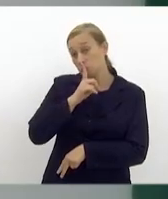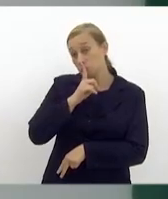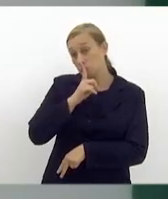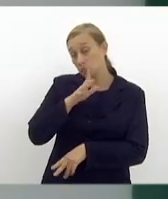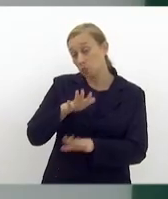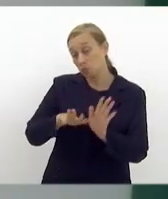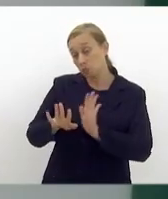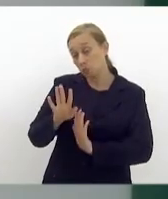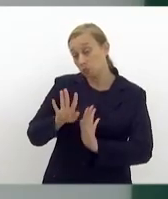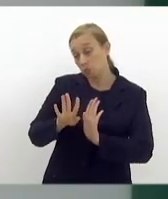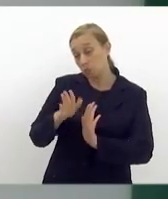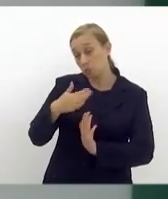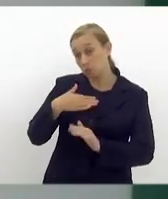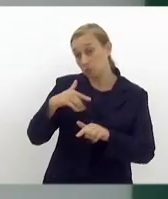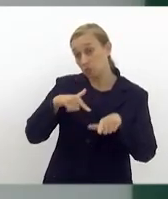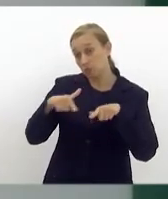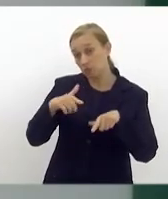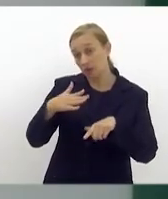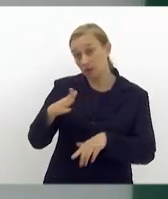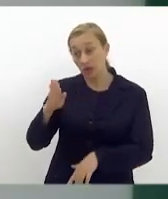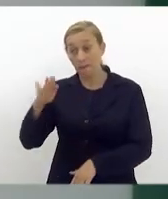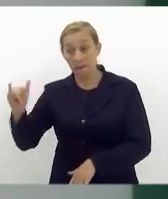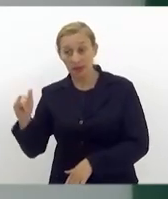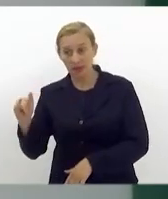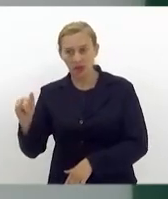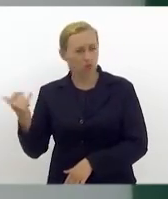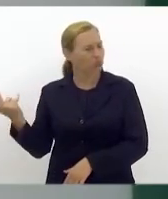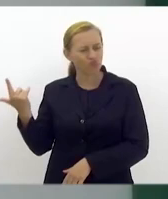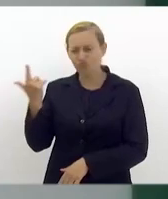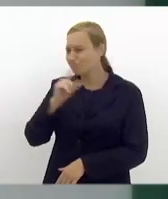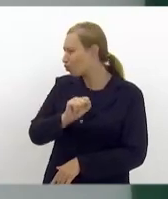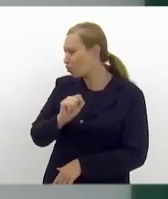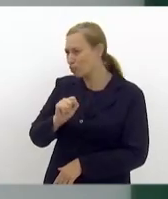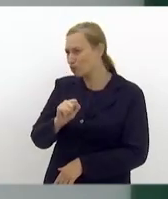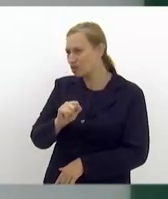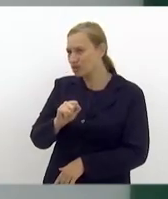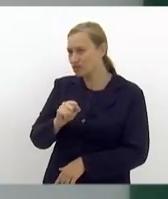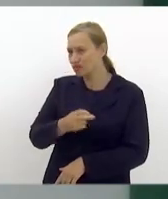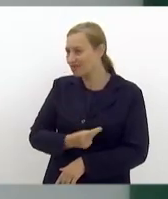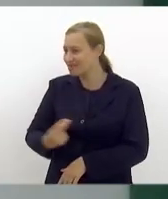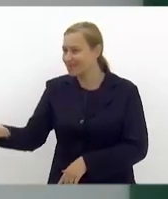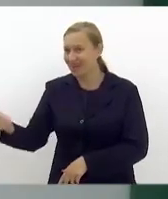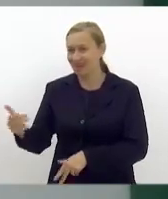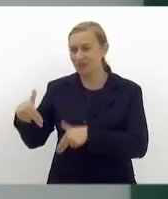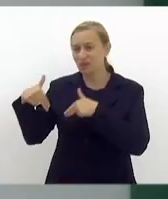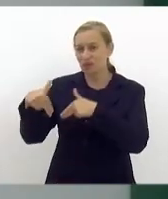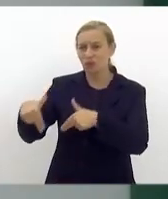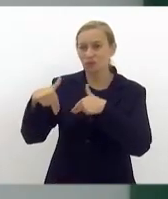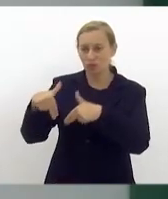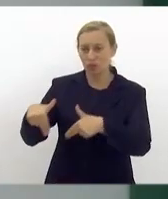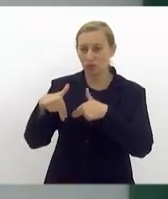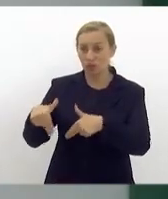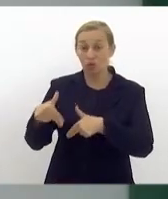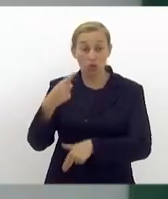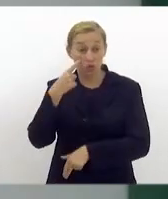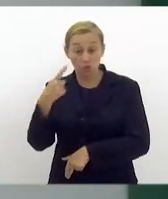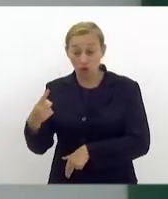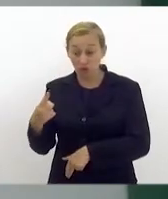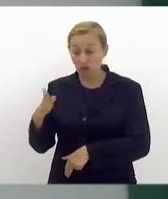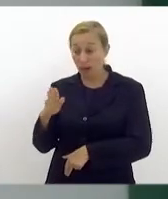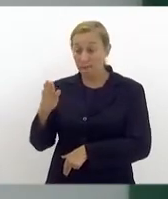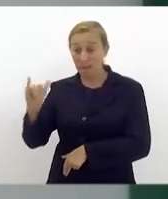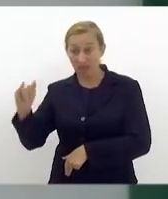cuidar da minha advocacia e da Bia. Eu não consigo mais sair do ativismo. Porque, quando eu olho para a Bia,